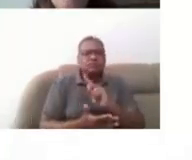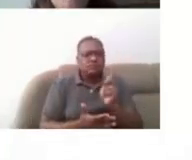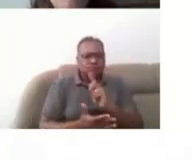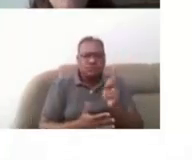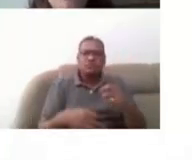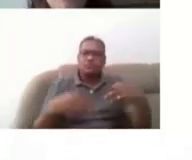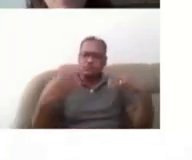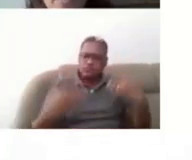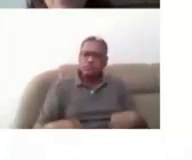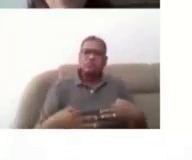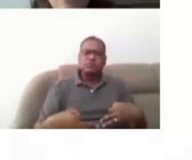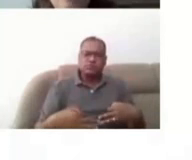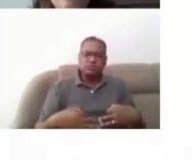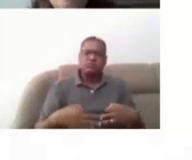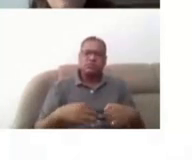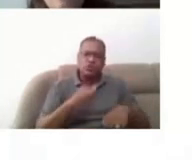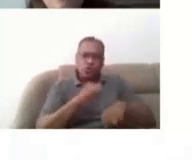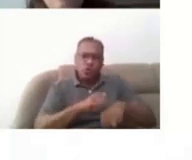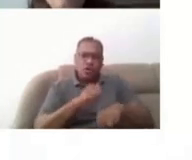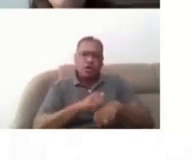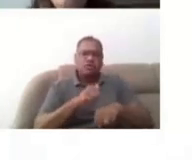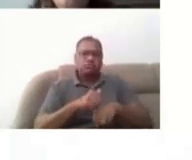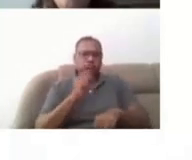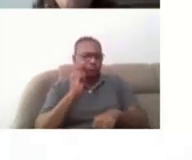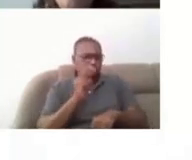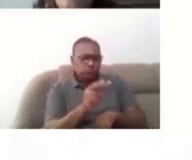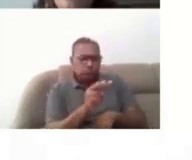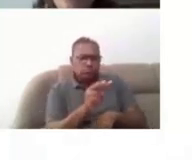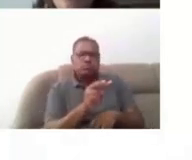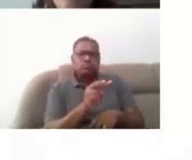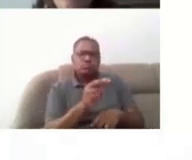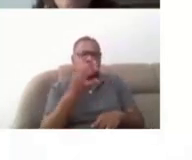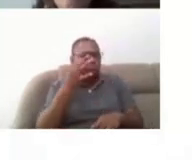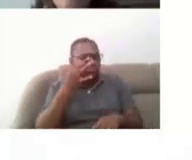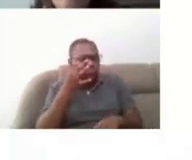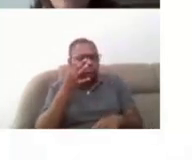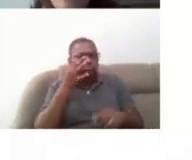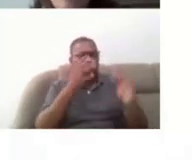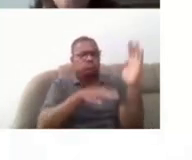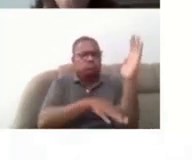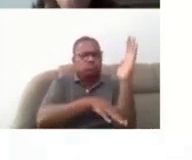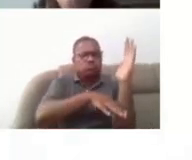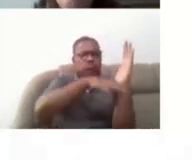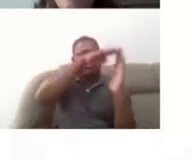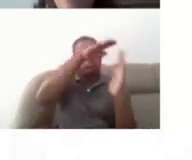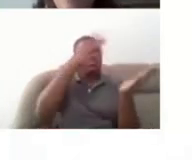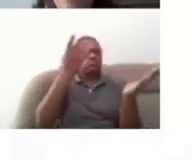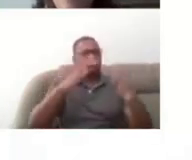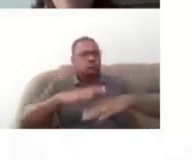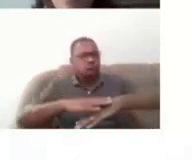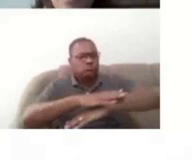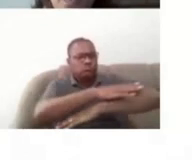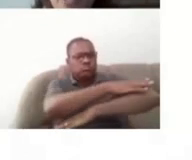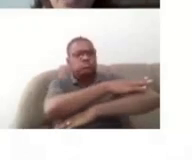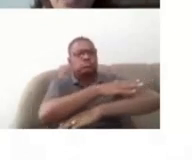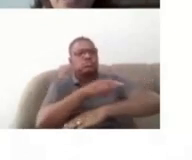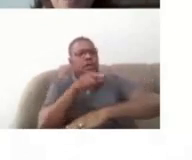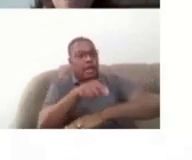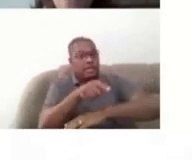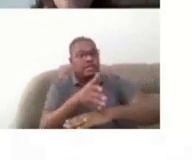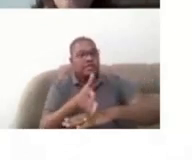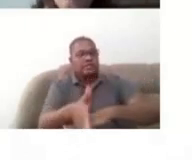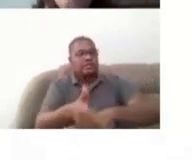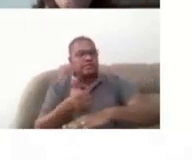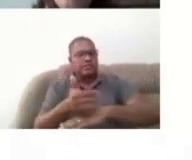é um produto concreto, as rampas e elevadores, é o que a gente pode ver, é um produto concreto, então aqui é acessibilidade, tá?